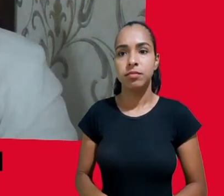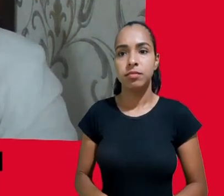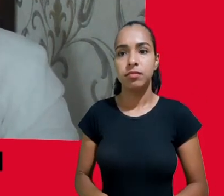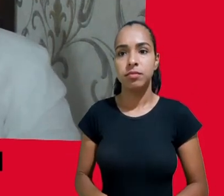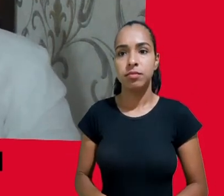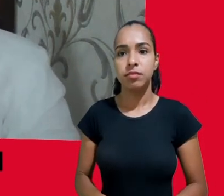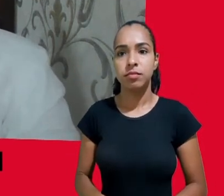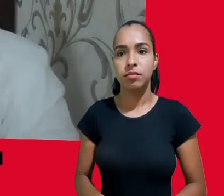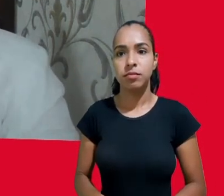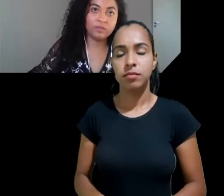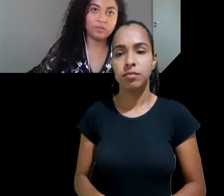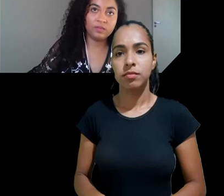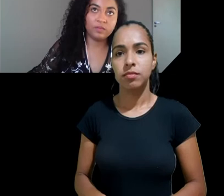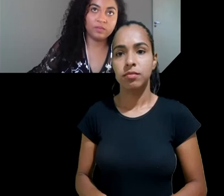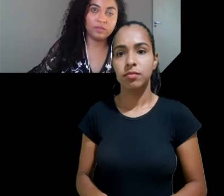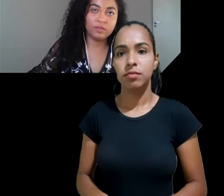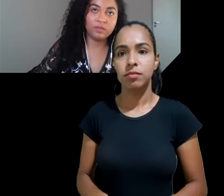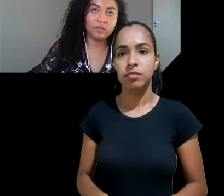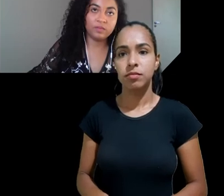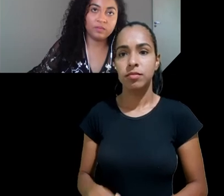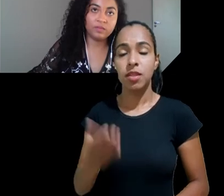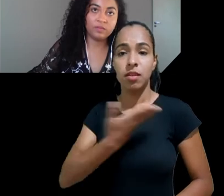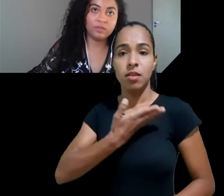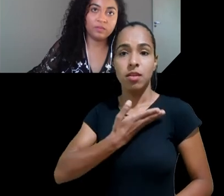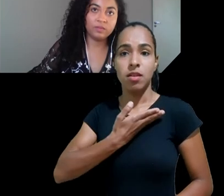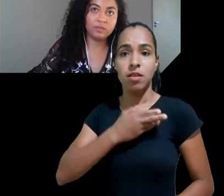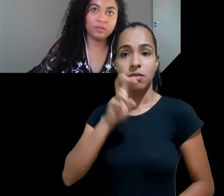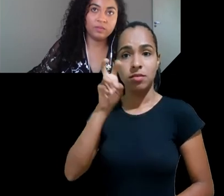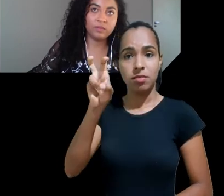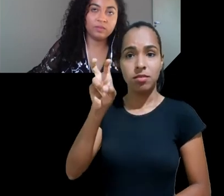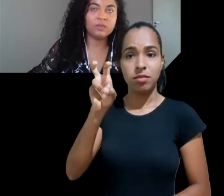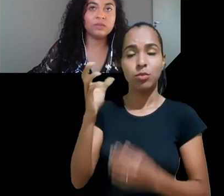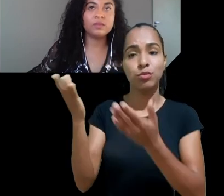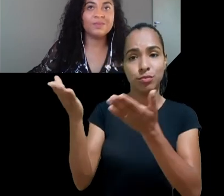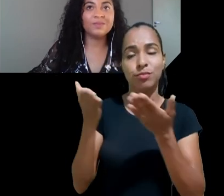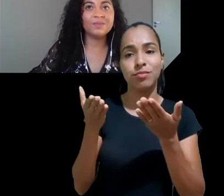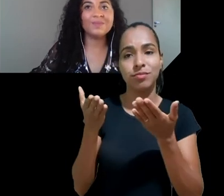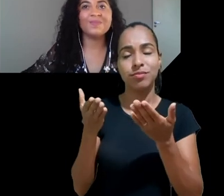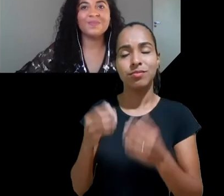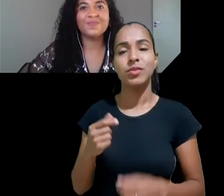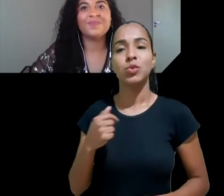cinco colegas que assim como eu tiveram a honra de conduzir esse evento